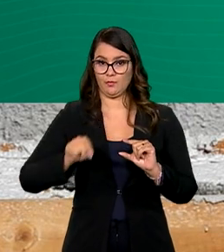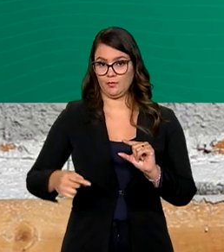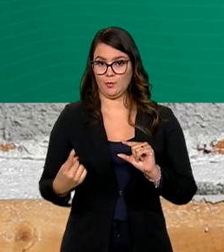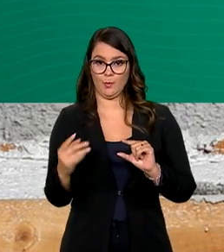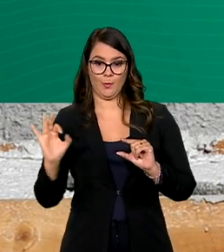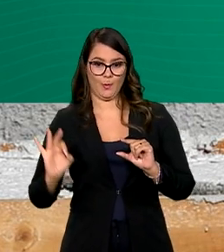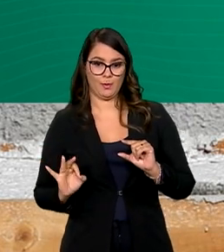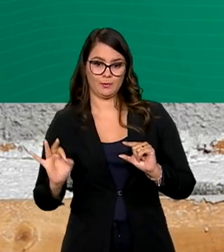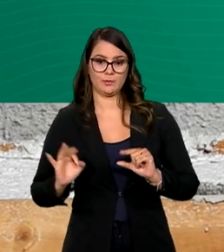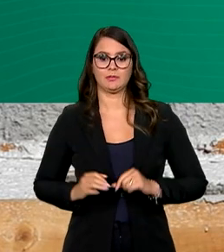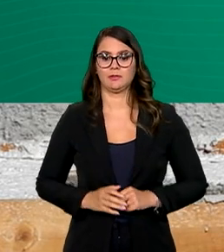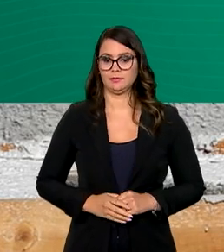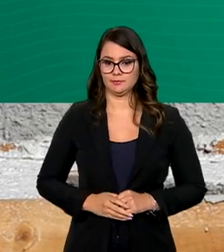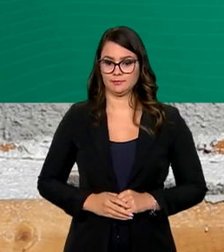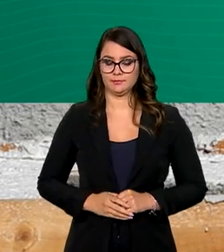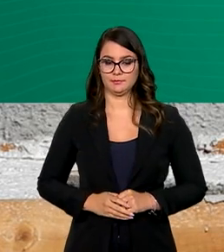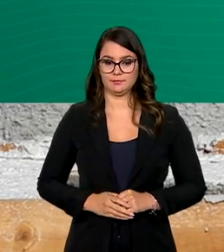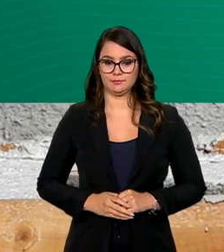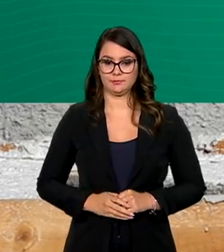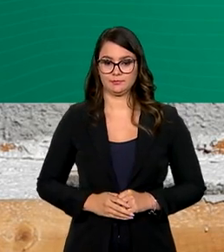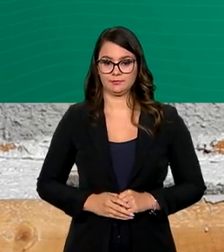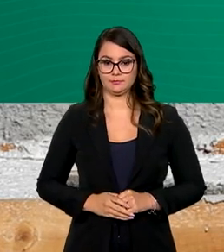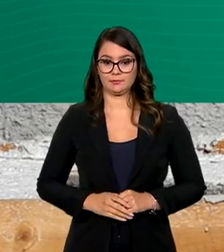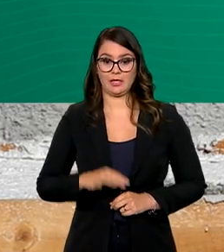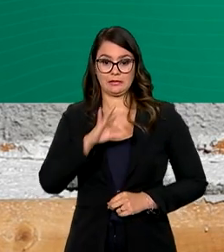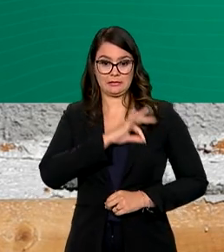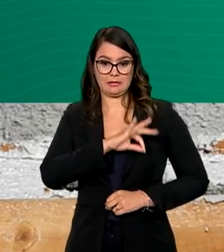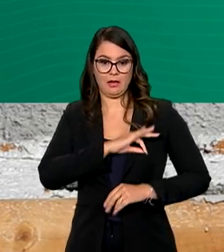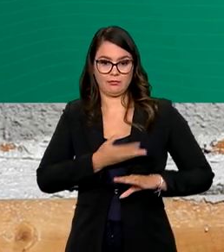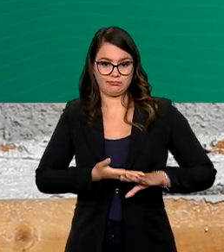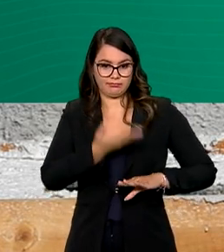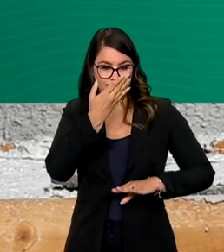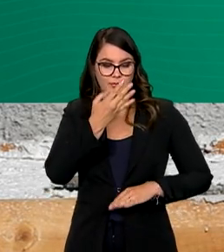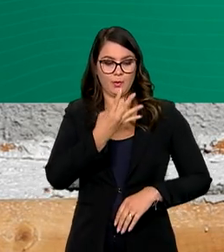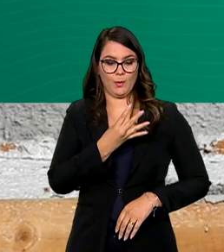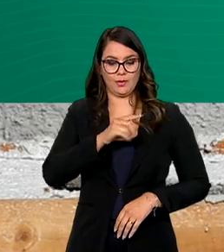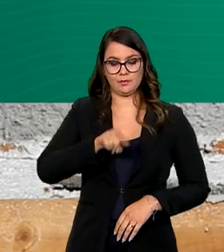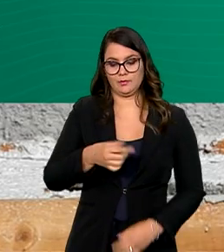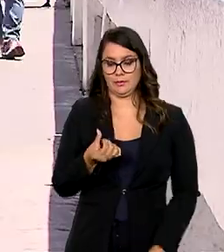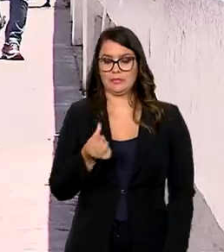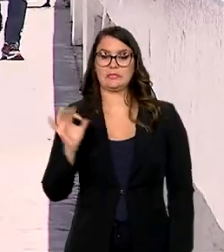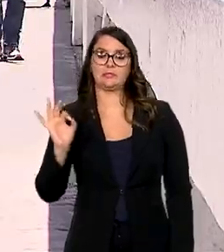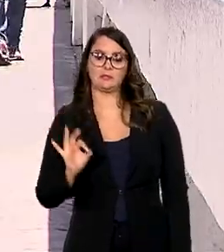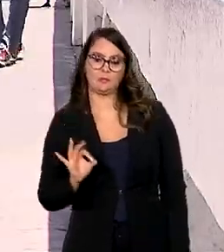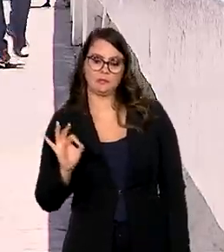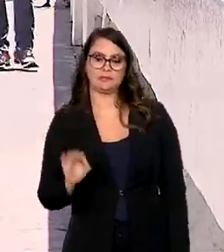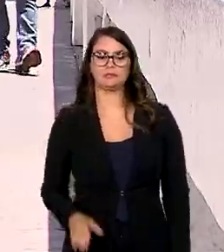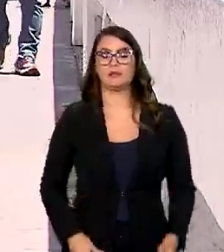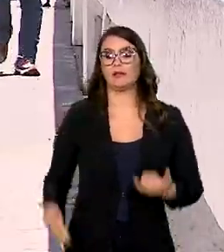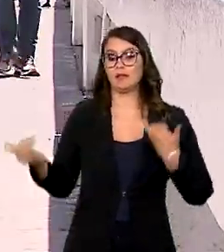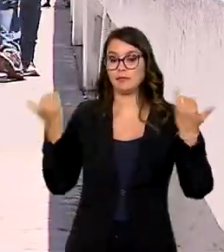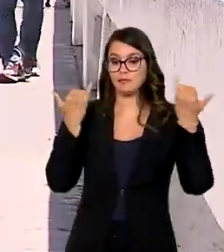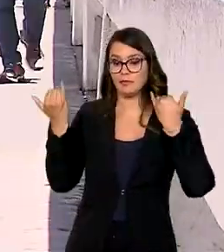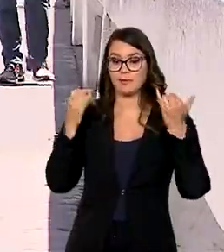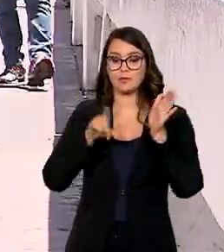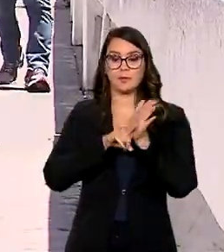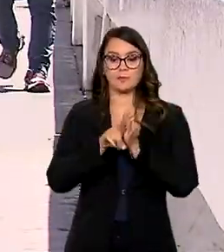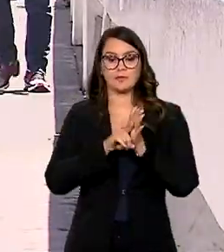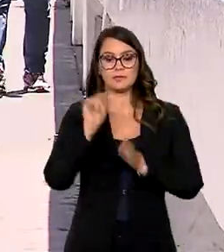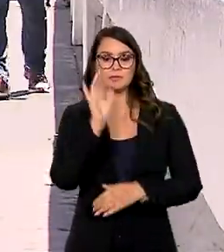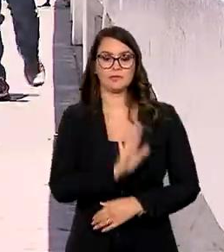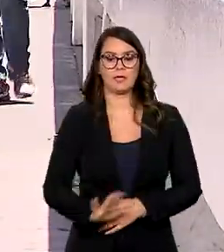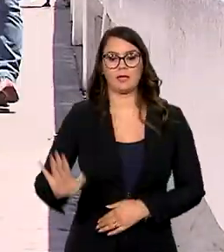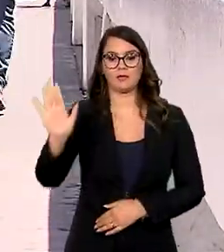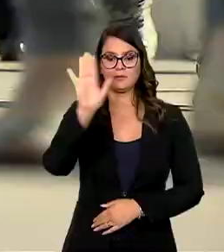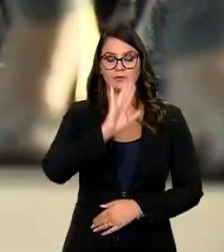percentual. O rendimento real cresceu 4,6% no ano. Os dados são da Pesquisa Nacional por